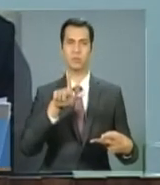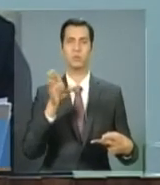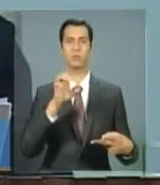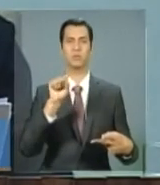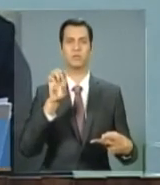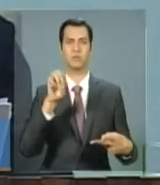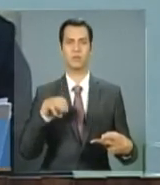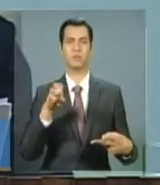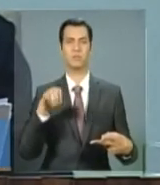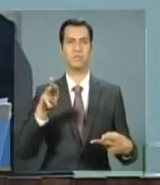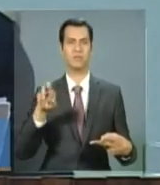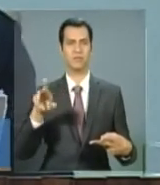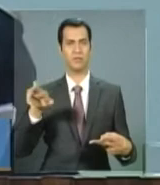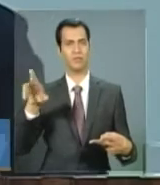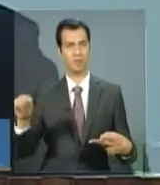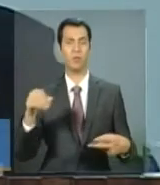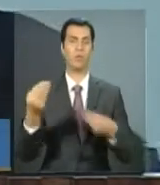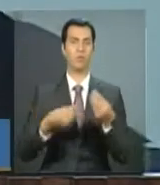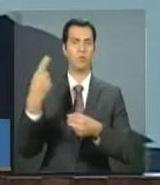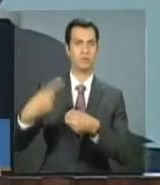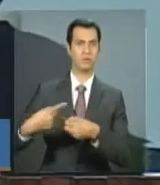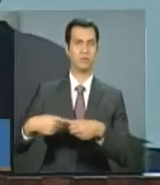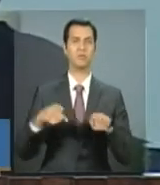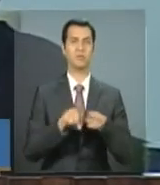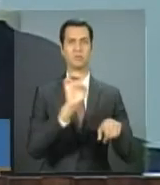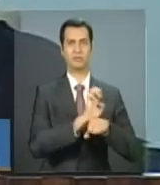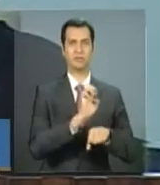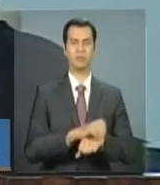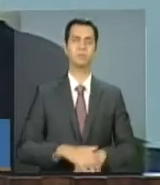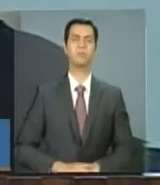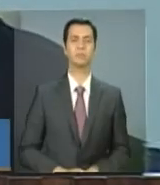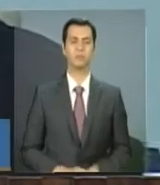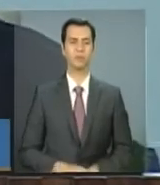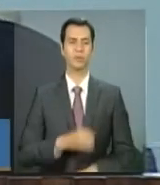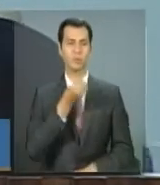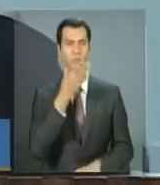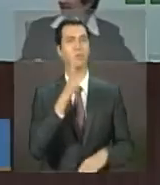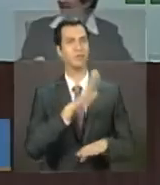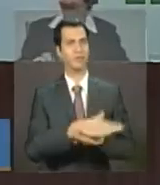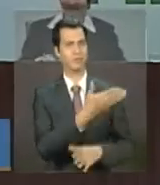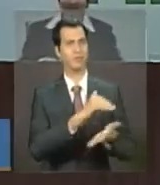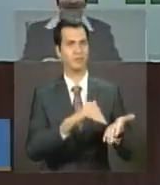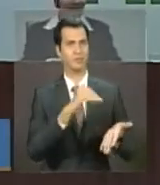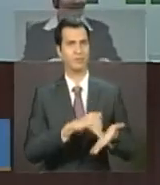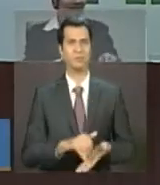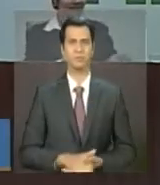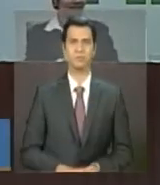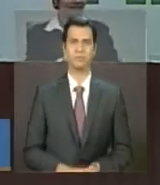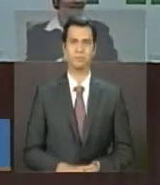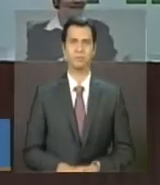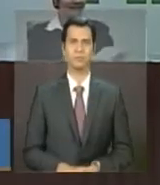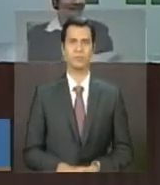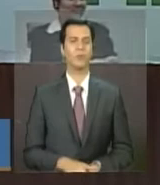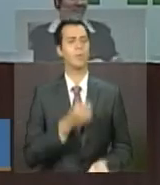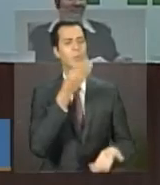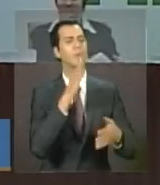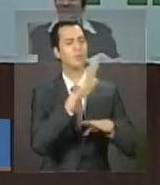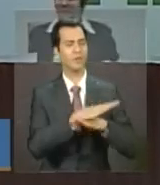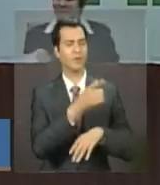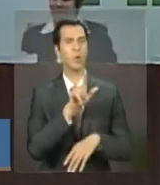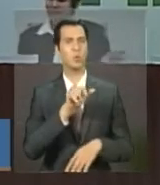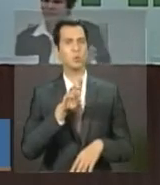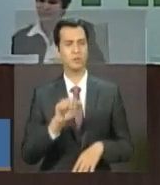estadual e municipal. Uma boa tarde, secretária. Boa tarde, Lucinha Abreu. Boa tarde,